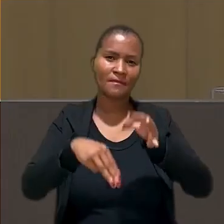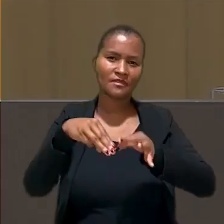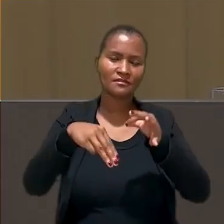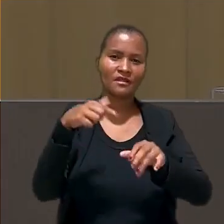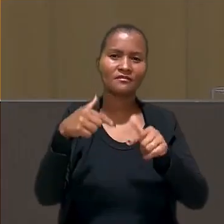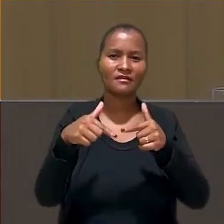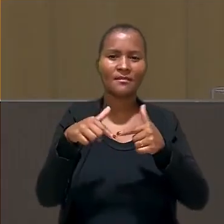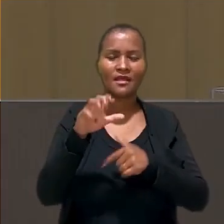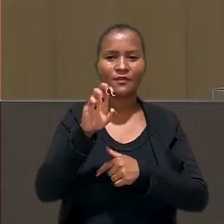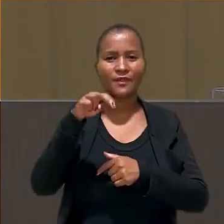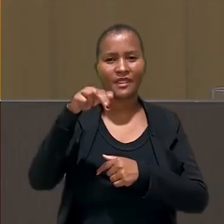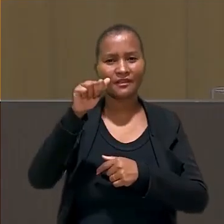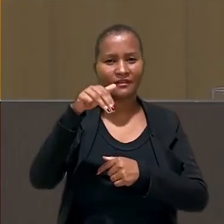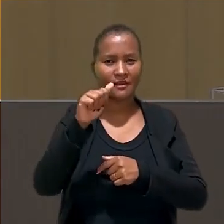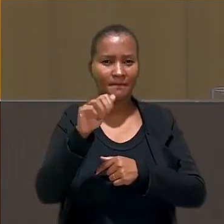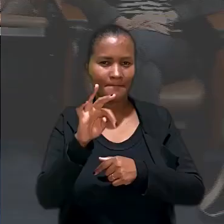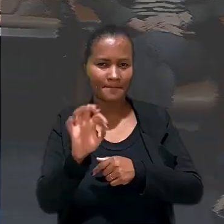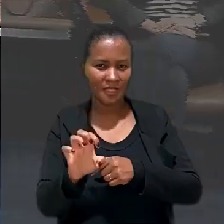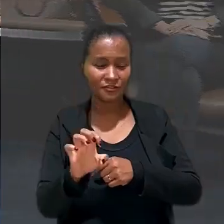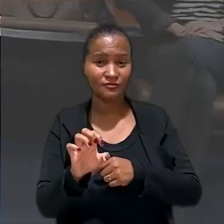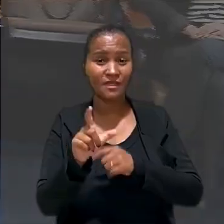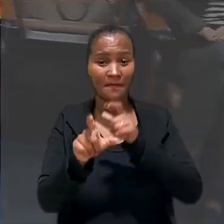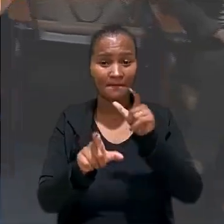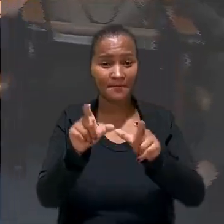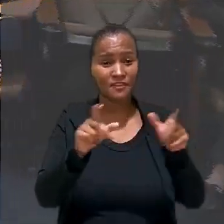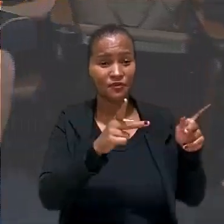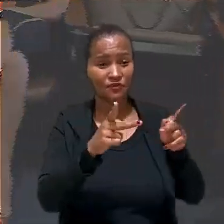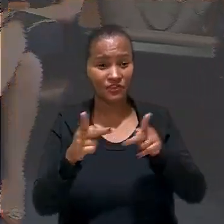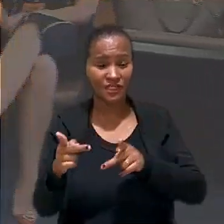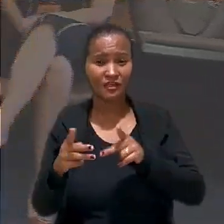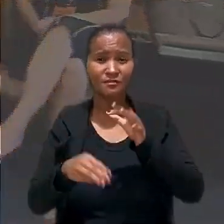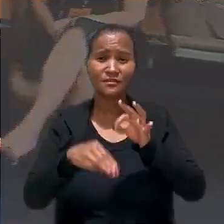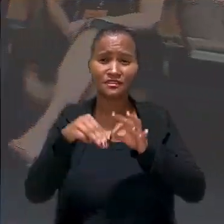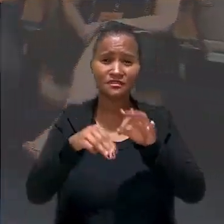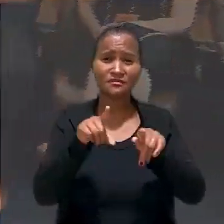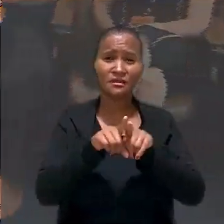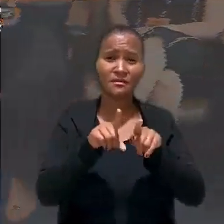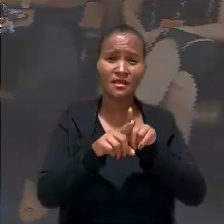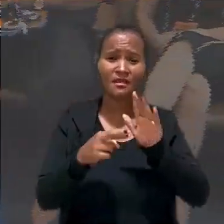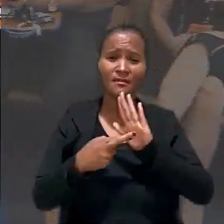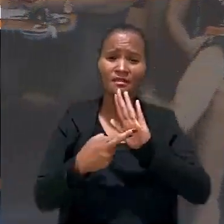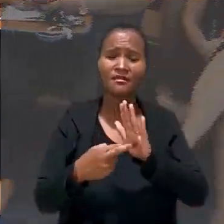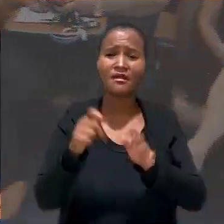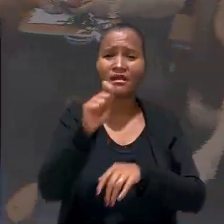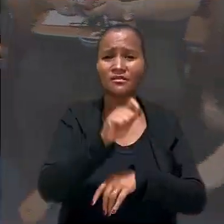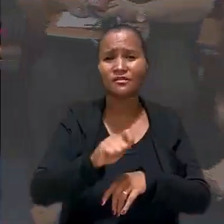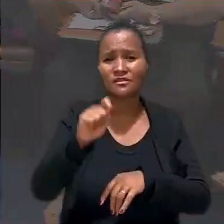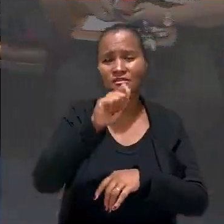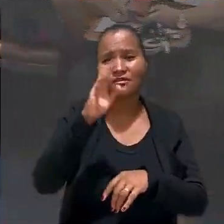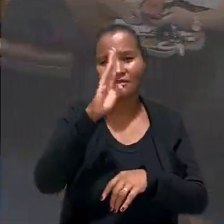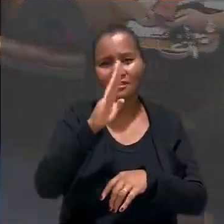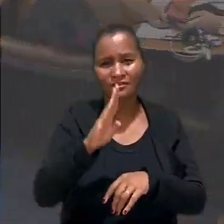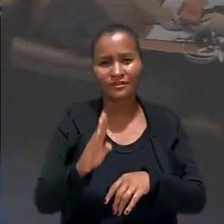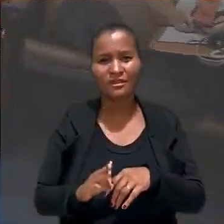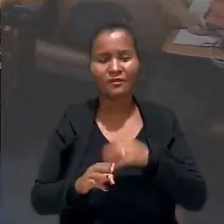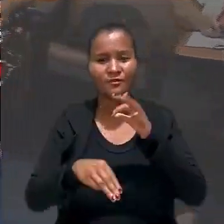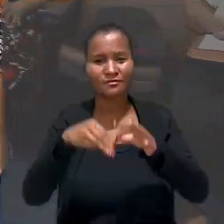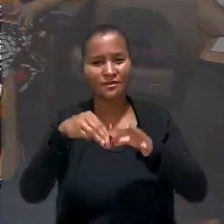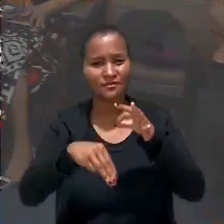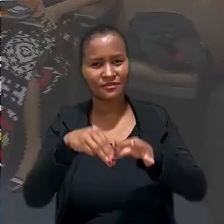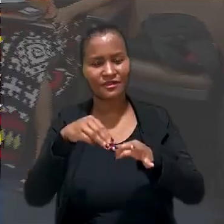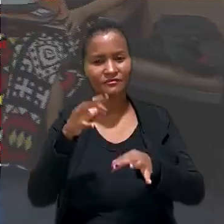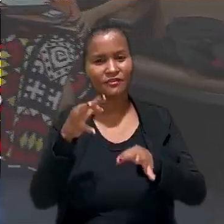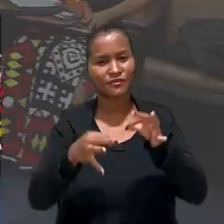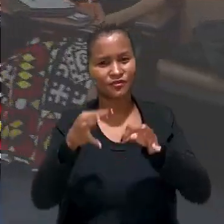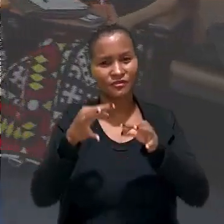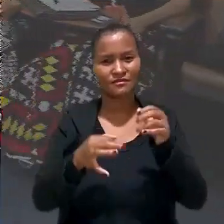Magistrados do Trabalho, a ENAMAT. Entre os convidados, ministros e representantes da Associação Nacional dos